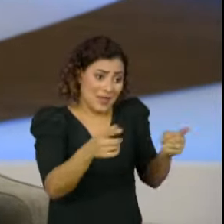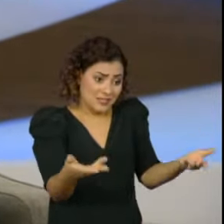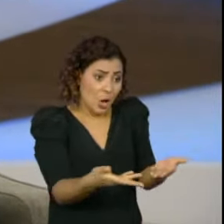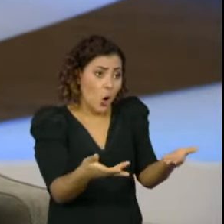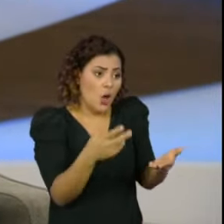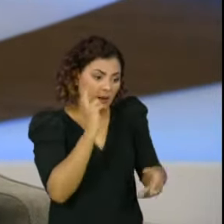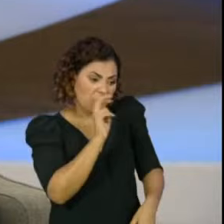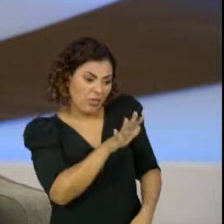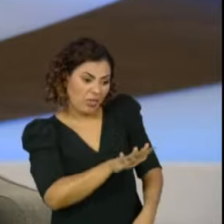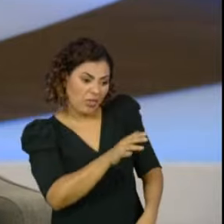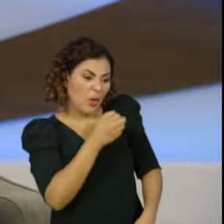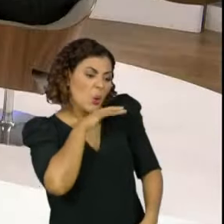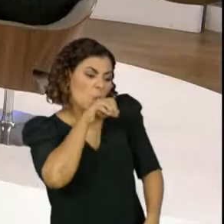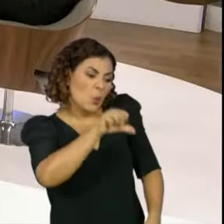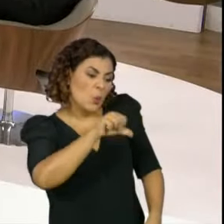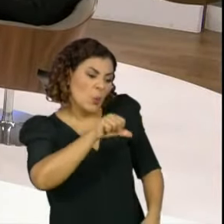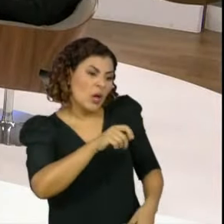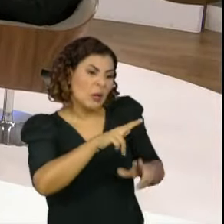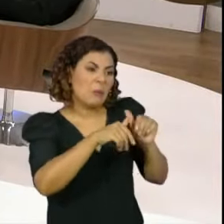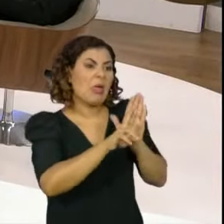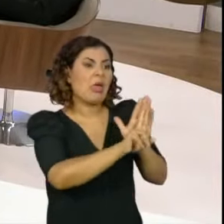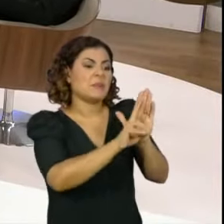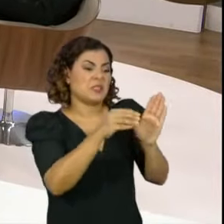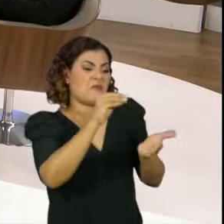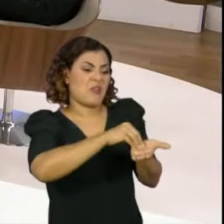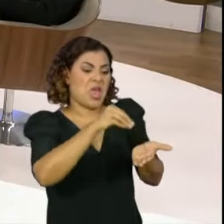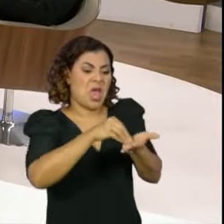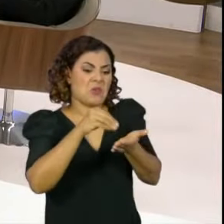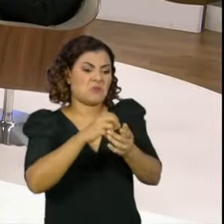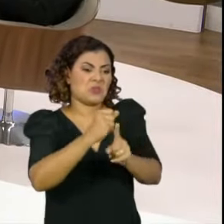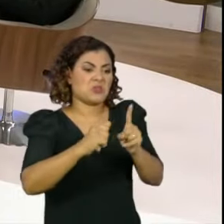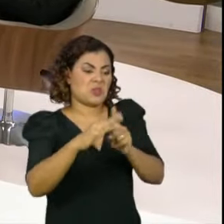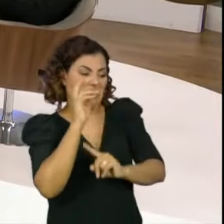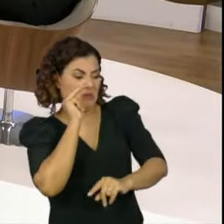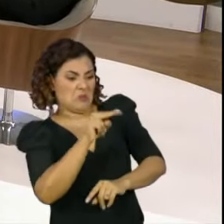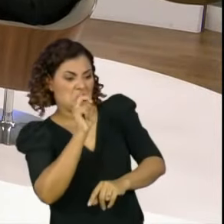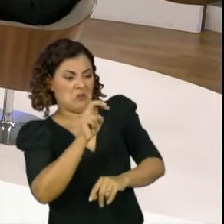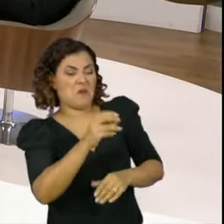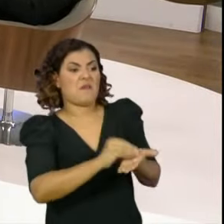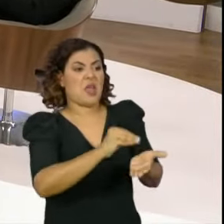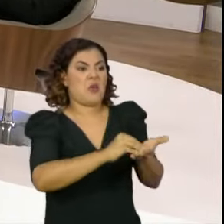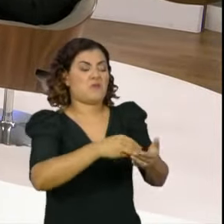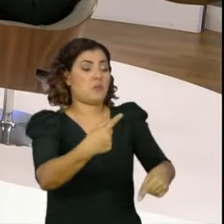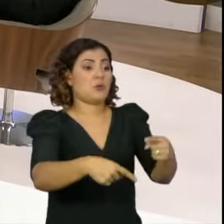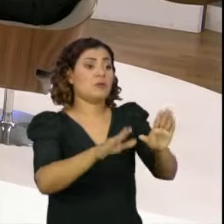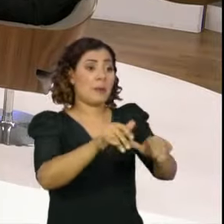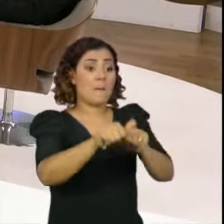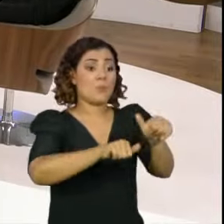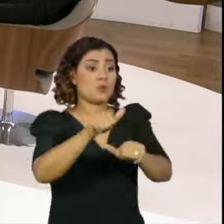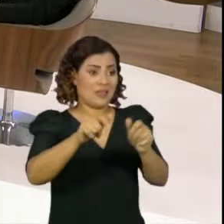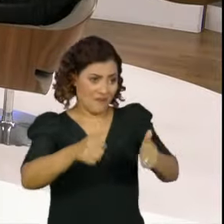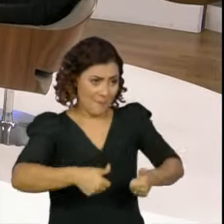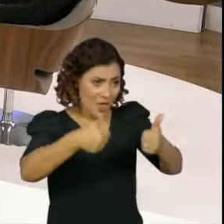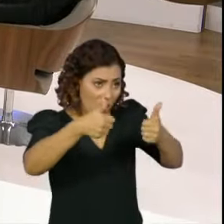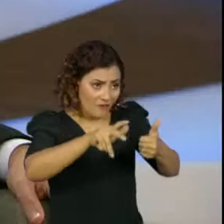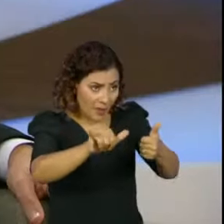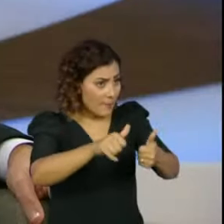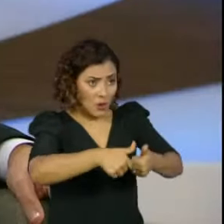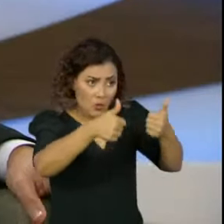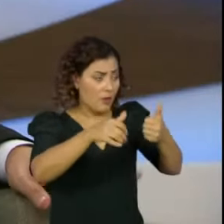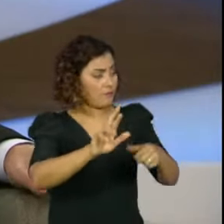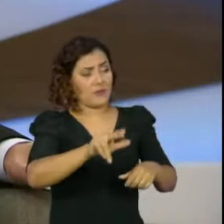achar que o sistema não funciona e que há uma crise de representatividade da sociedade na classe política, achando que mudar o sistema nós vamos melhorar a